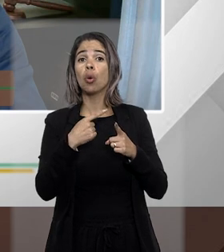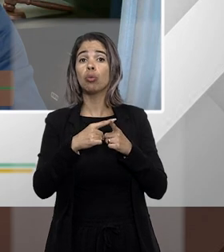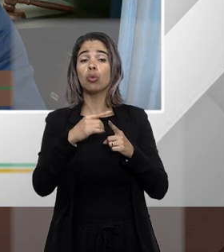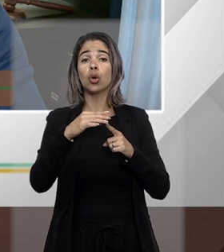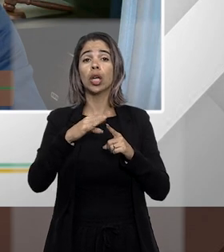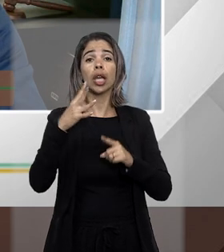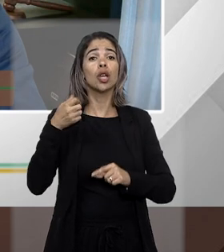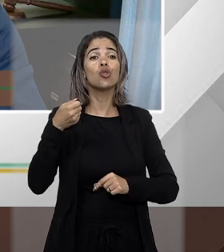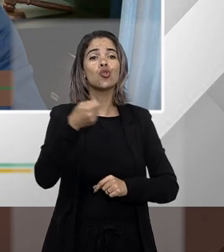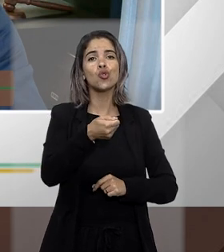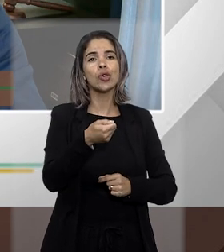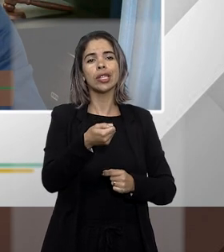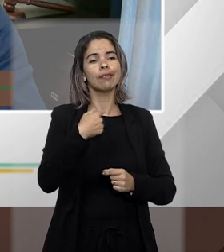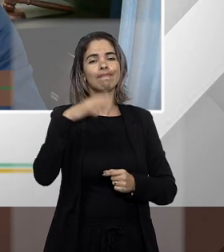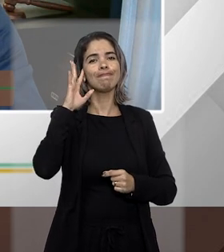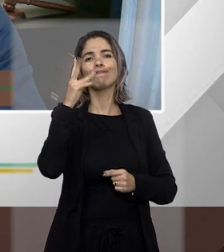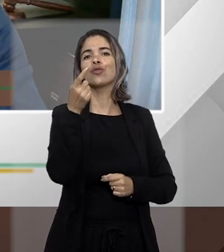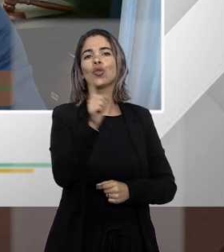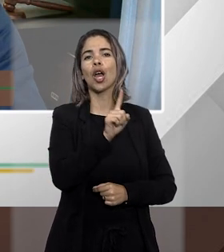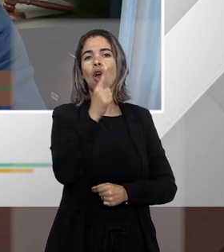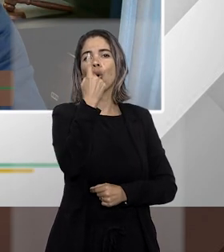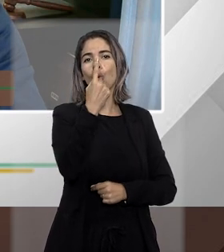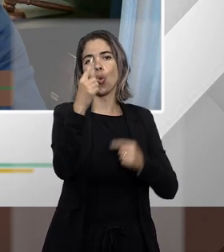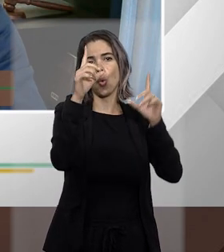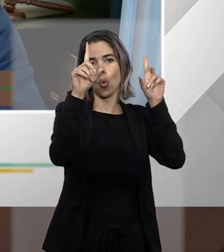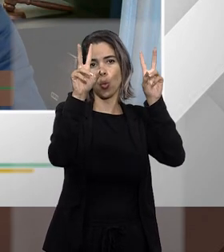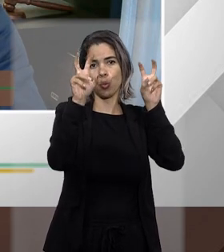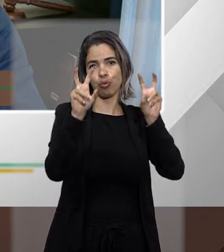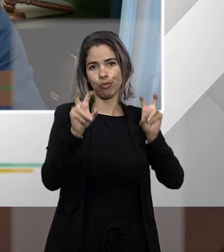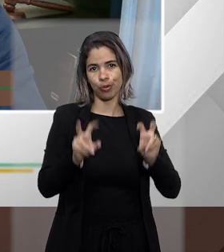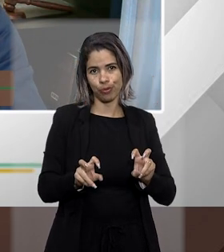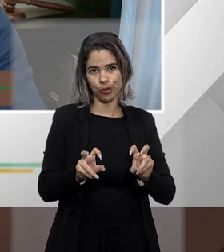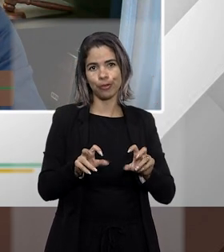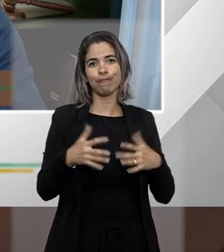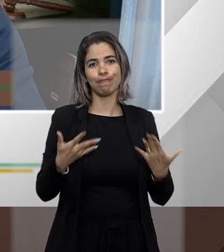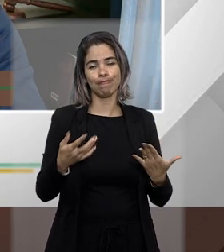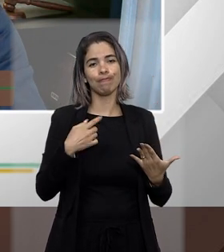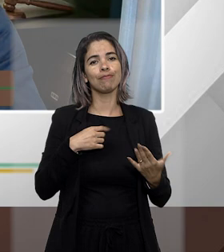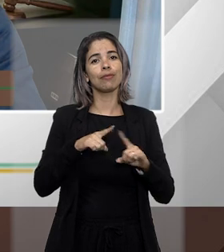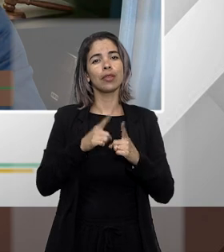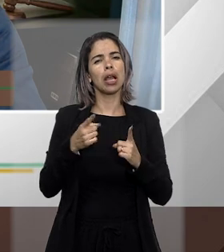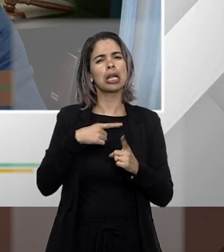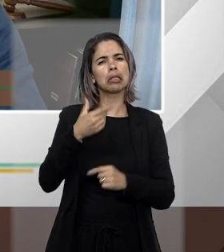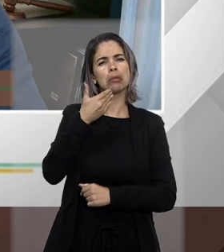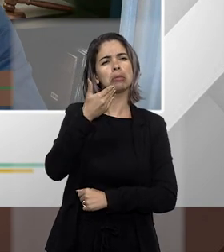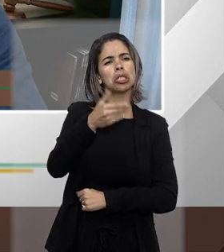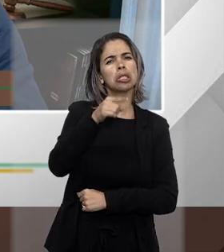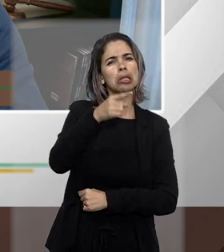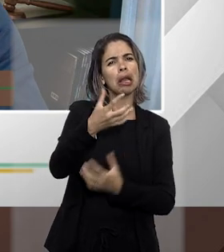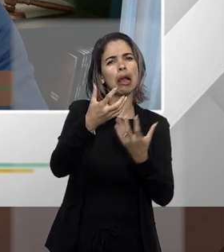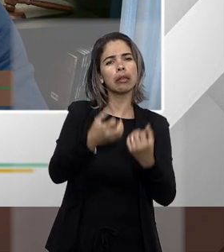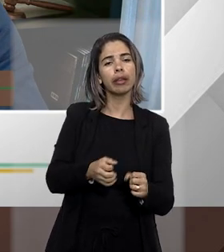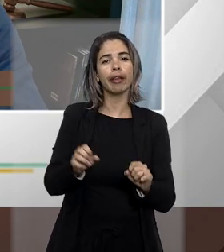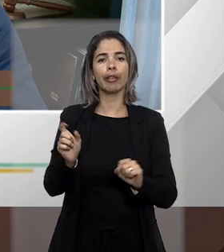momento entra no mérito para dizer se o pedido dele é procedente ou não se ele tem o direito ou não